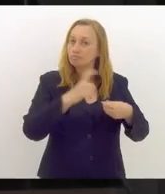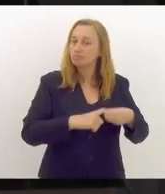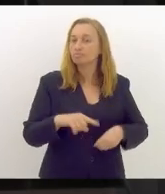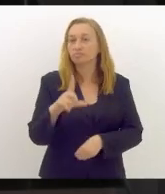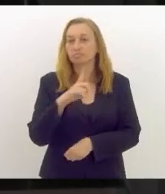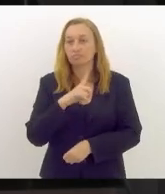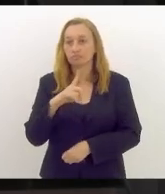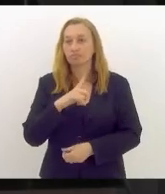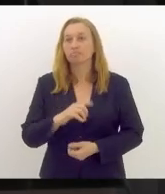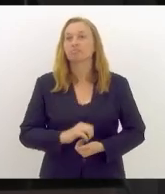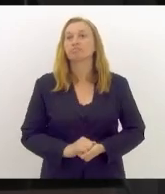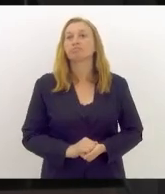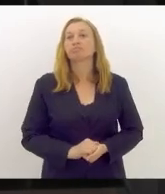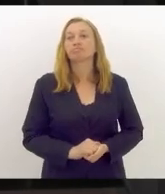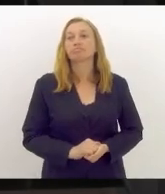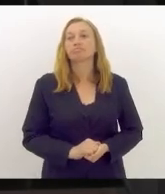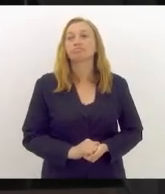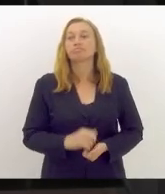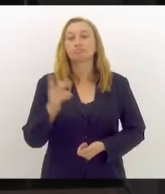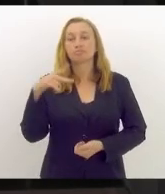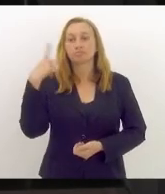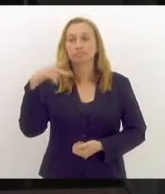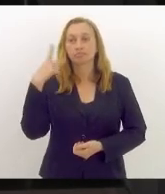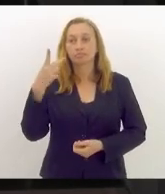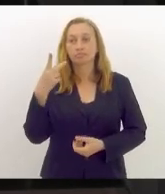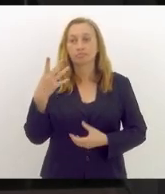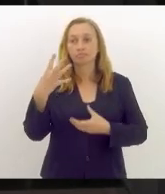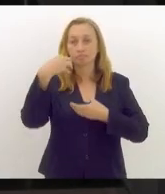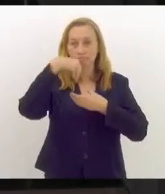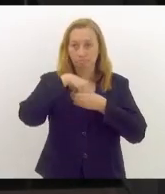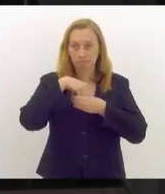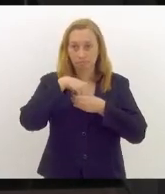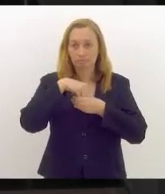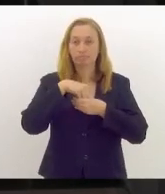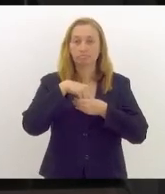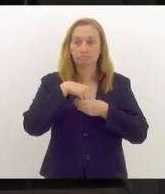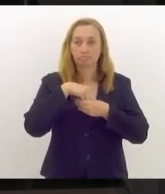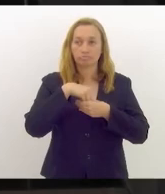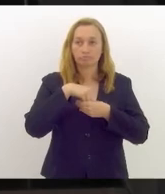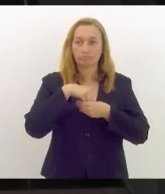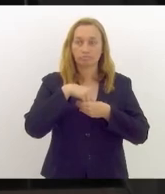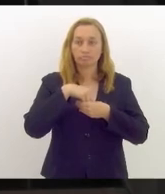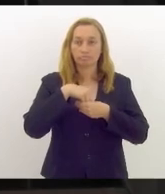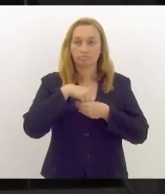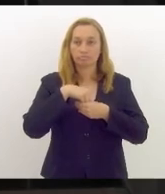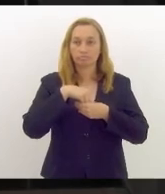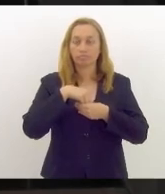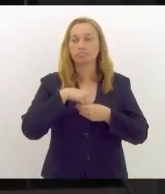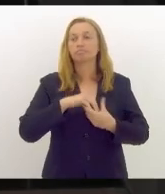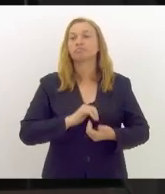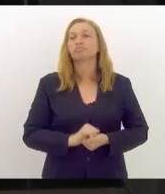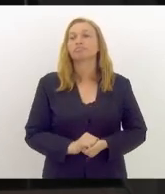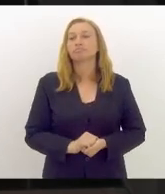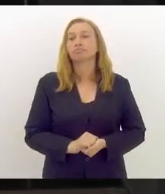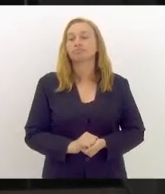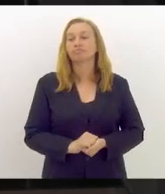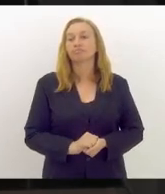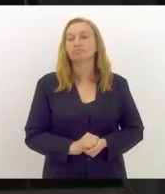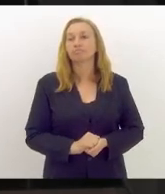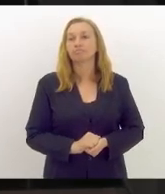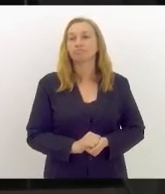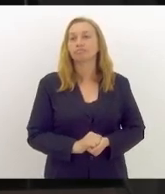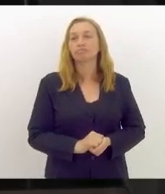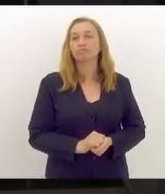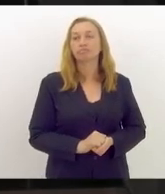política externa. Nós vamos voltar a ter política externa.